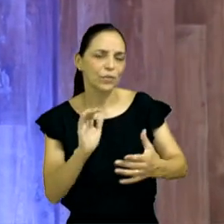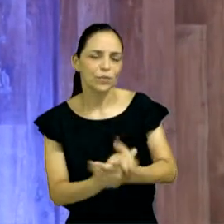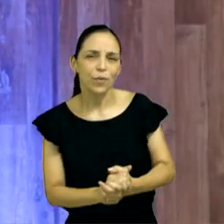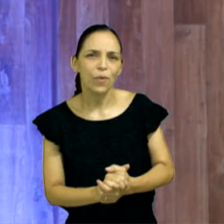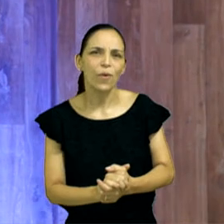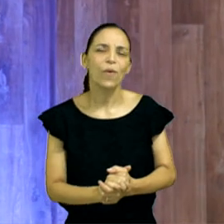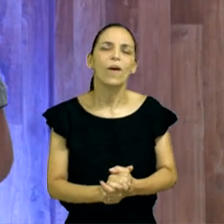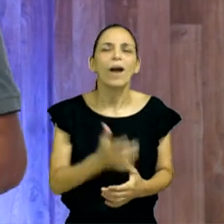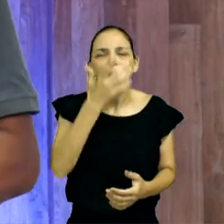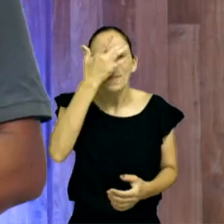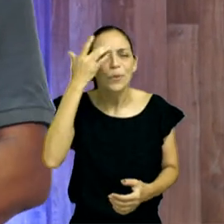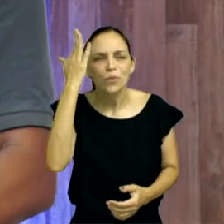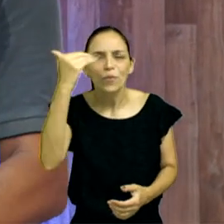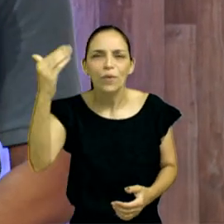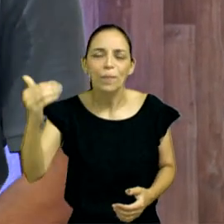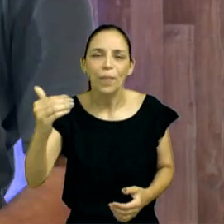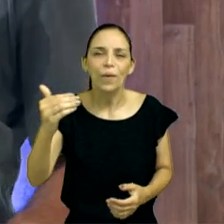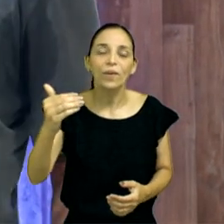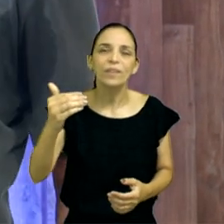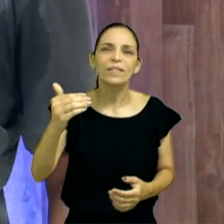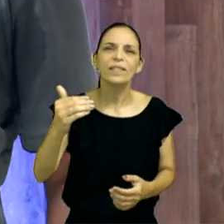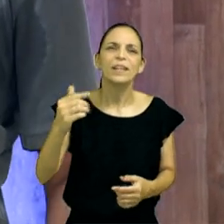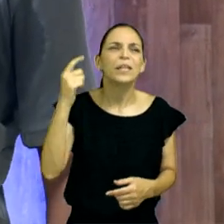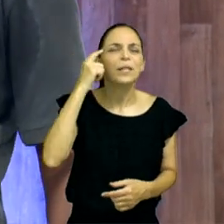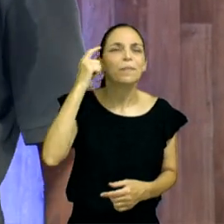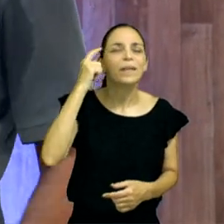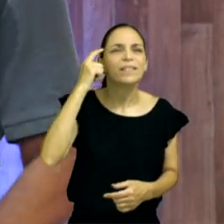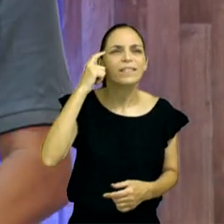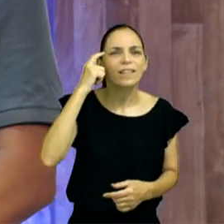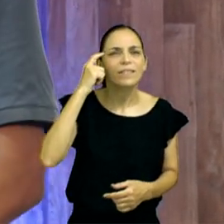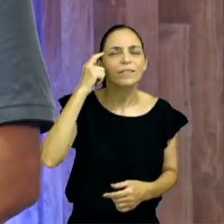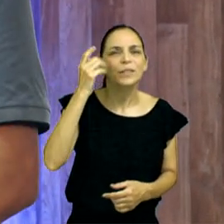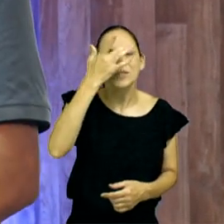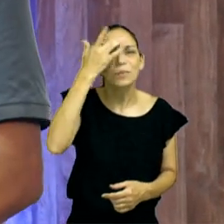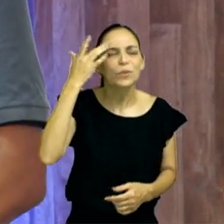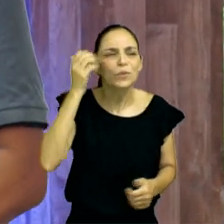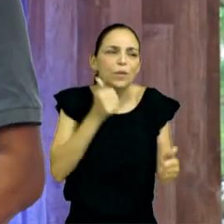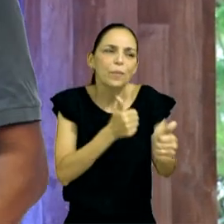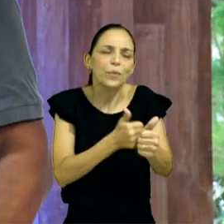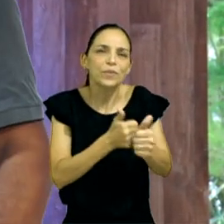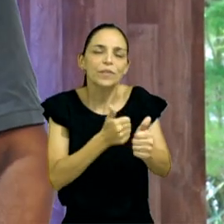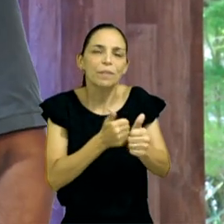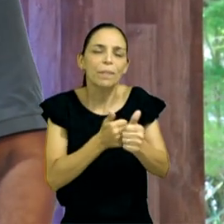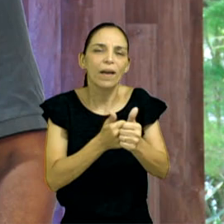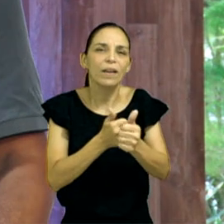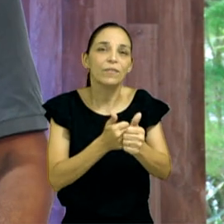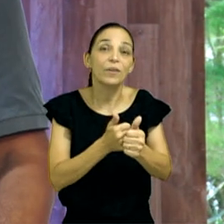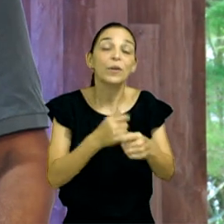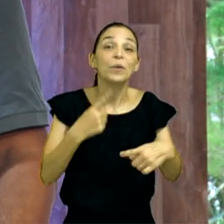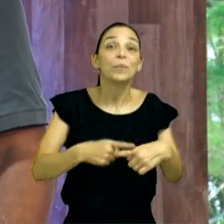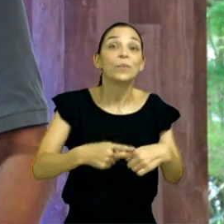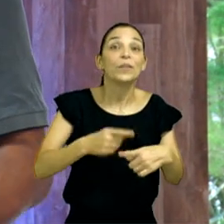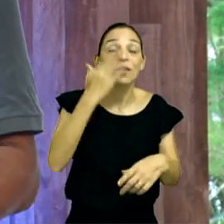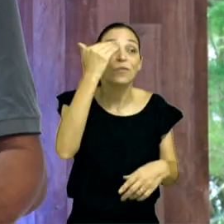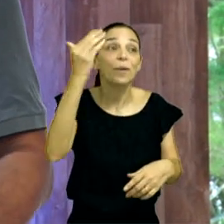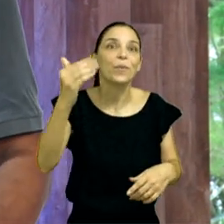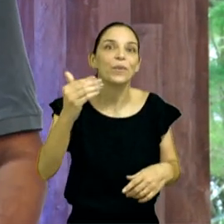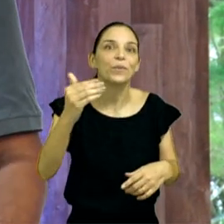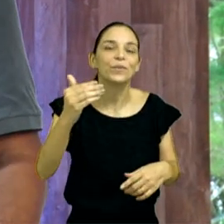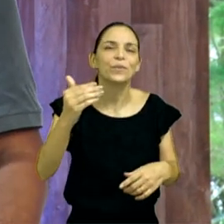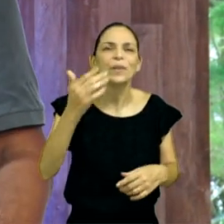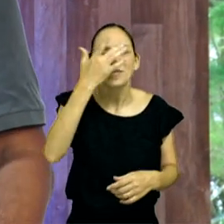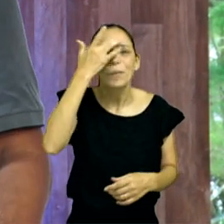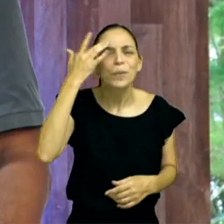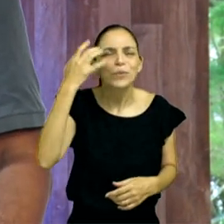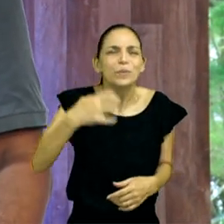e não sei se as pessoas que se aproximam de mim, vêm por interesse, ou com sinceridade, o cara está mal,